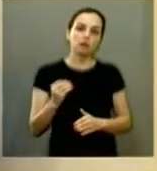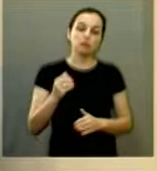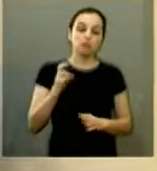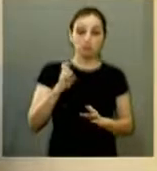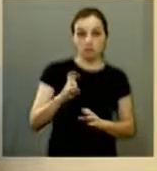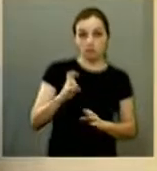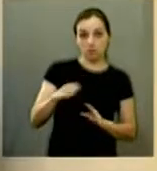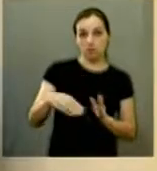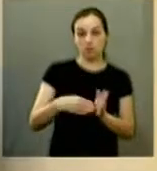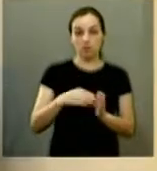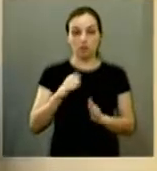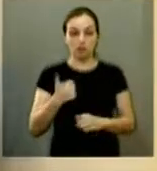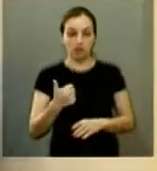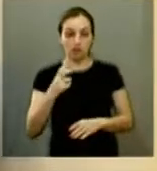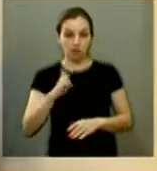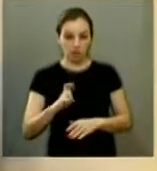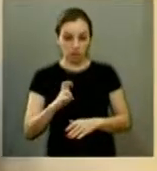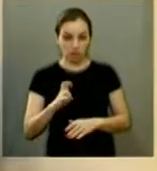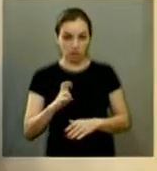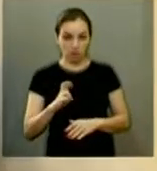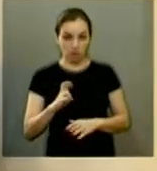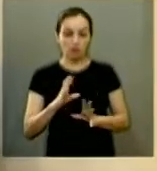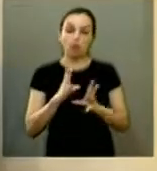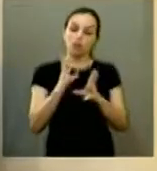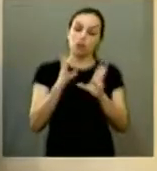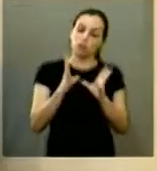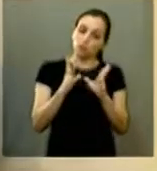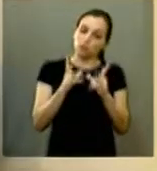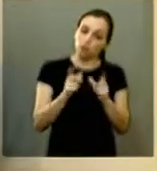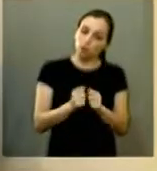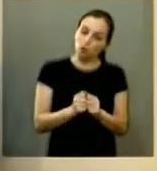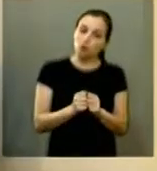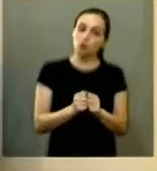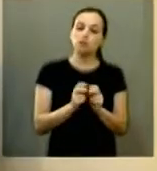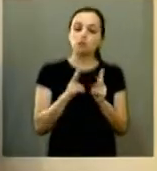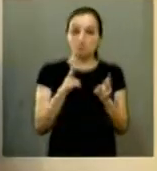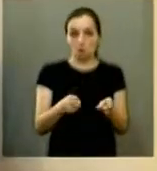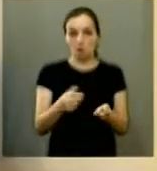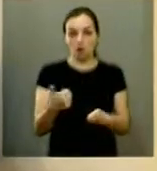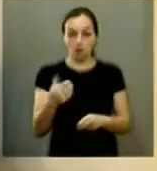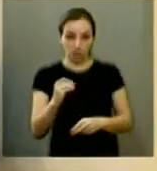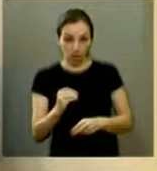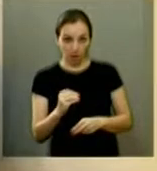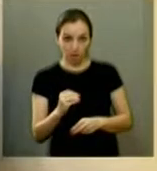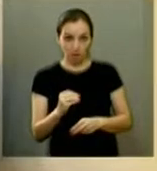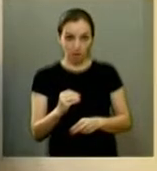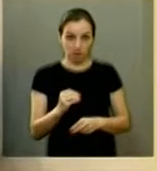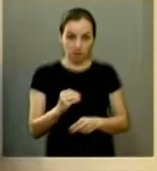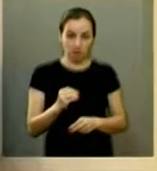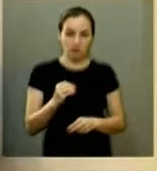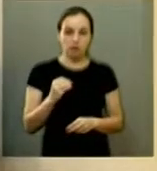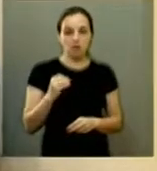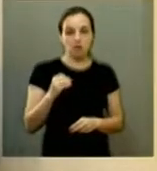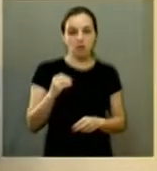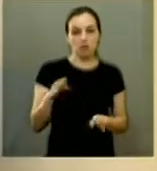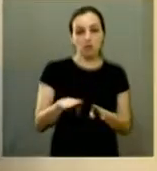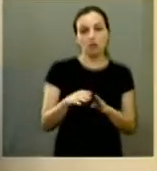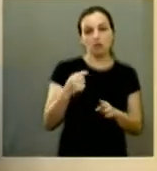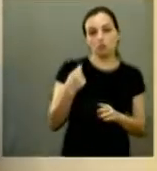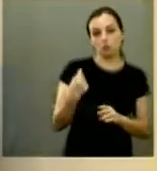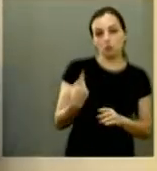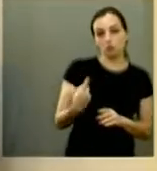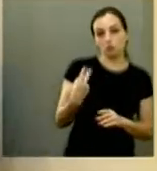15 eles estavam aplicando todas uma multa só de 10 isso que é do item 1, 2, 3 e 4